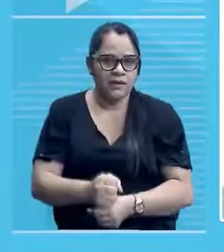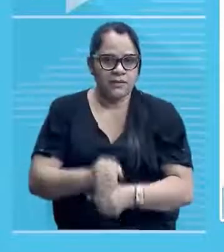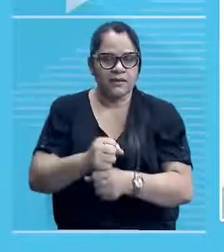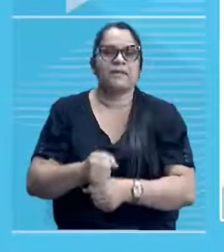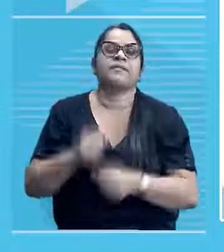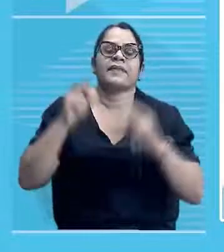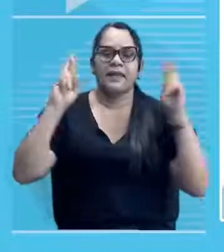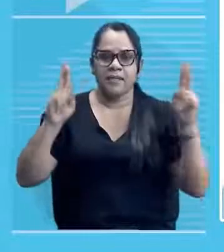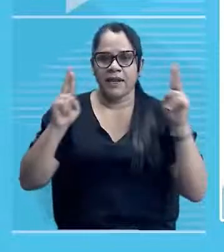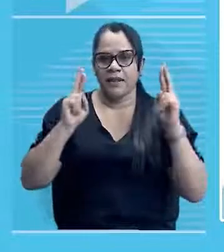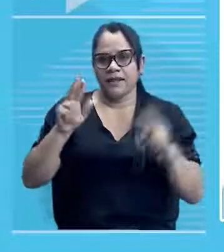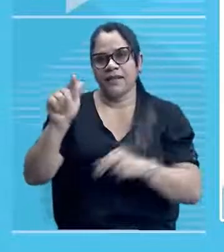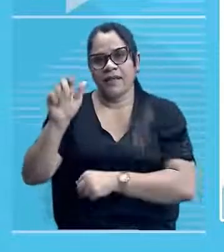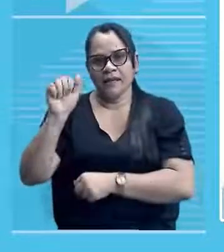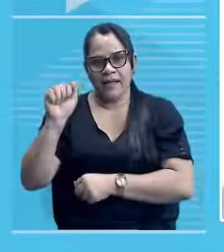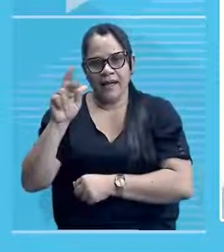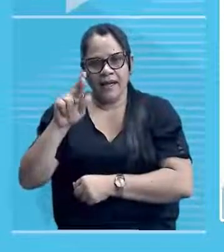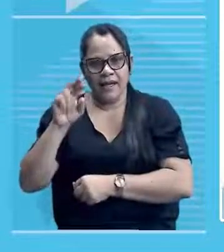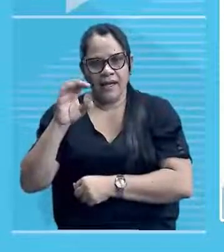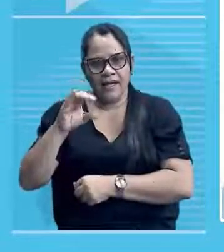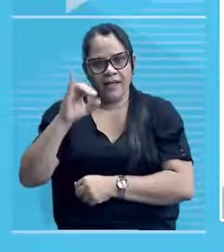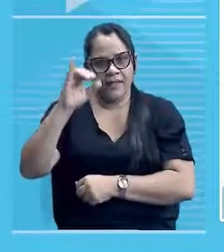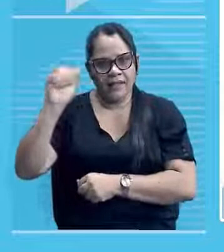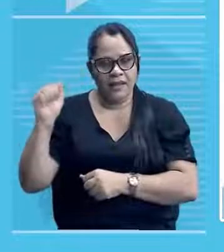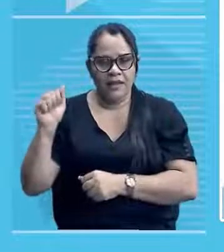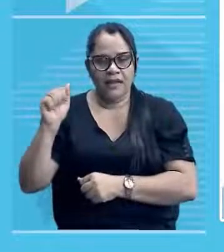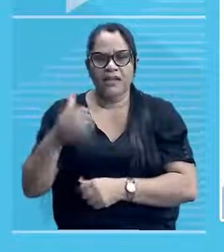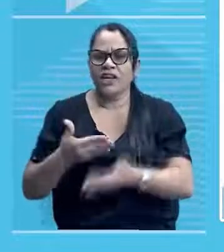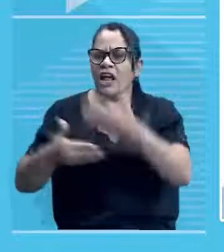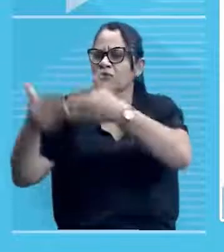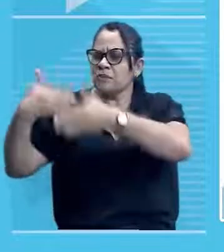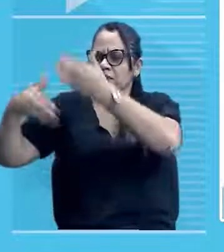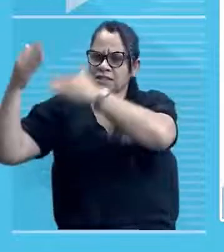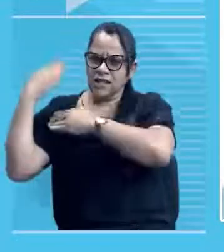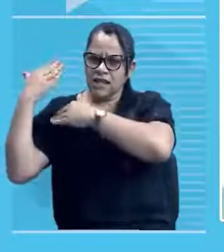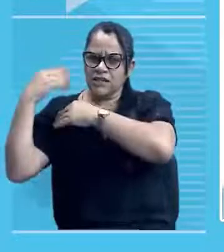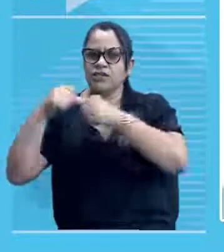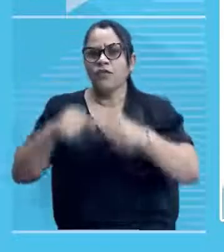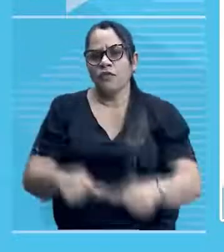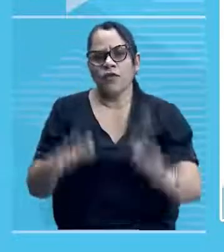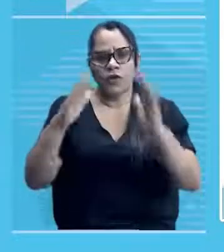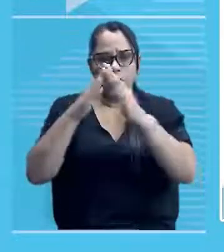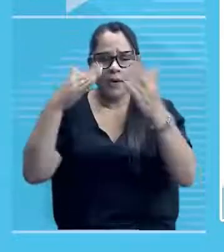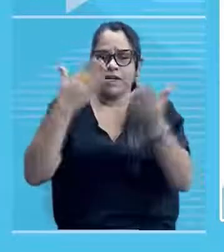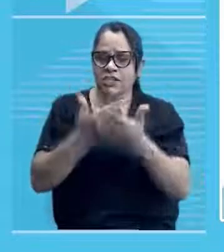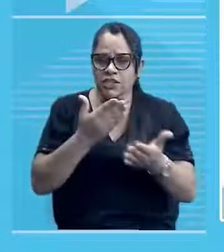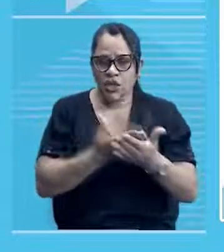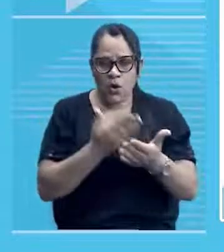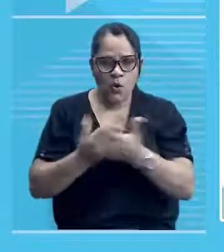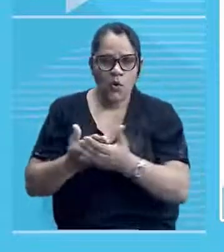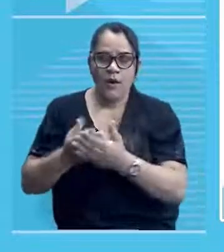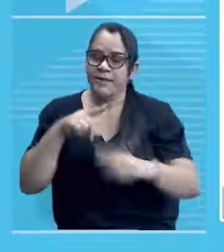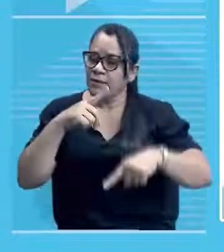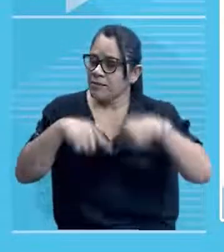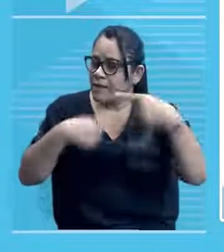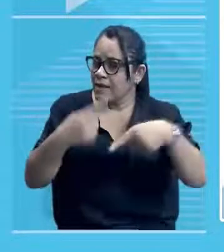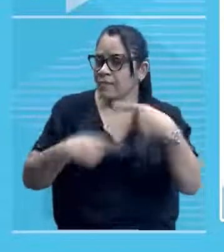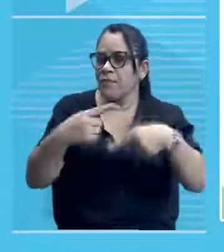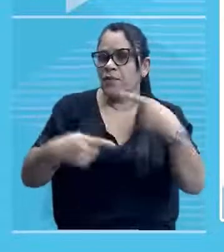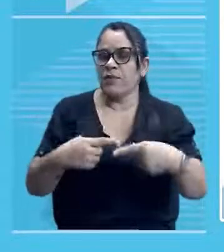No passado, ela foi uma escola, uma escola do estado chamada Unidade Escolar Domingo Jorge Velho. Aí depois, né?